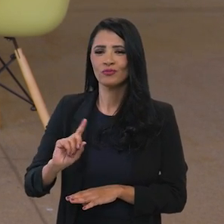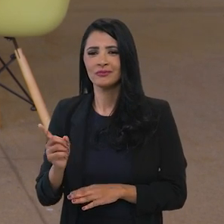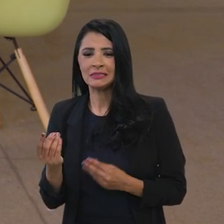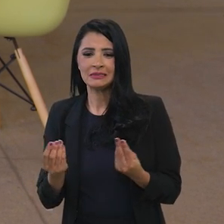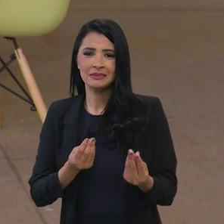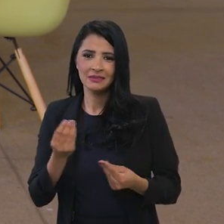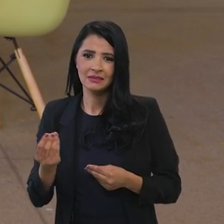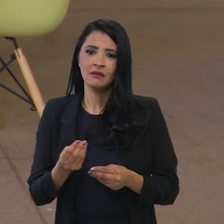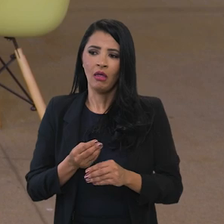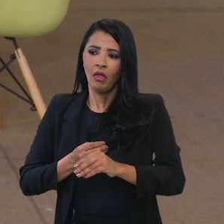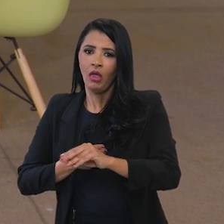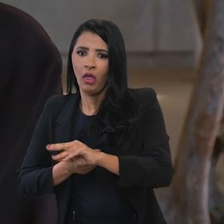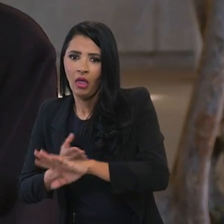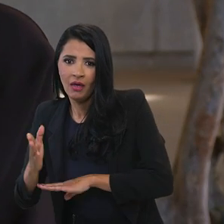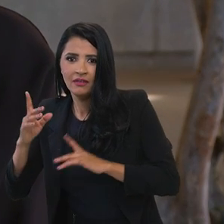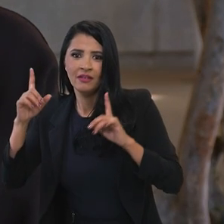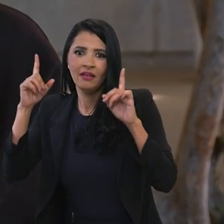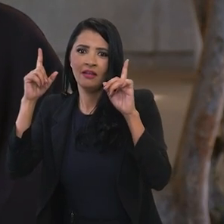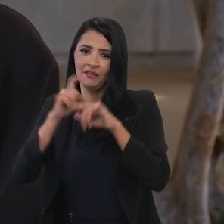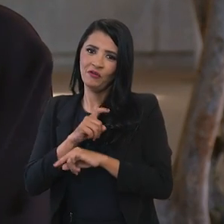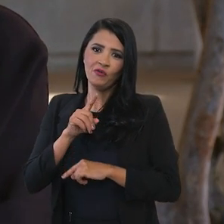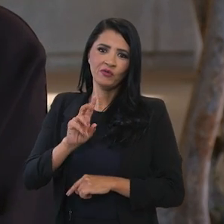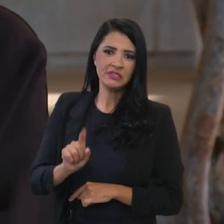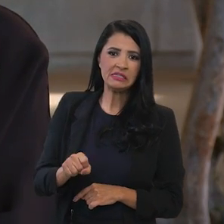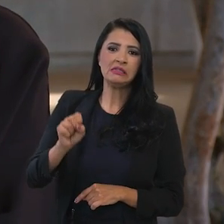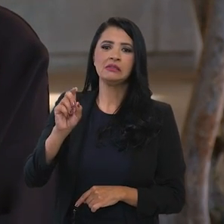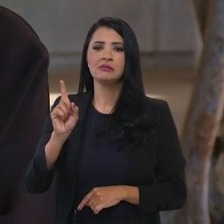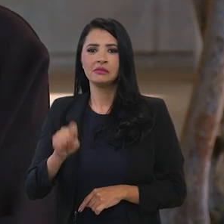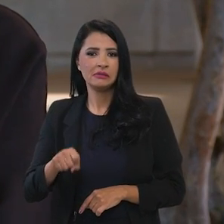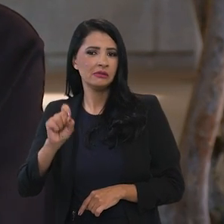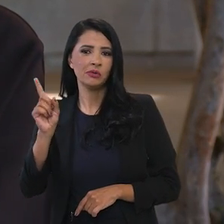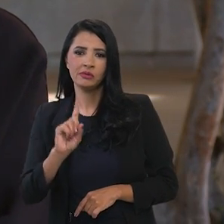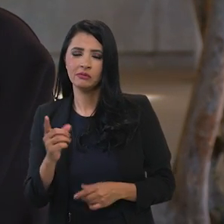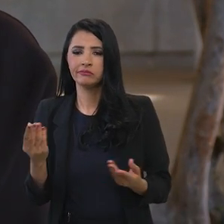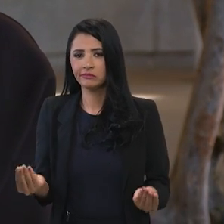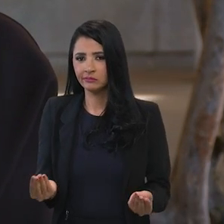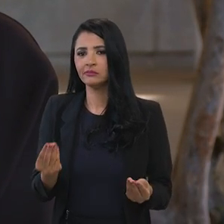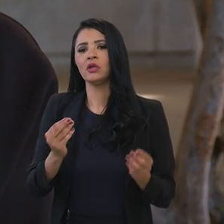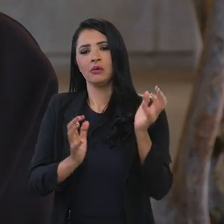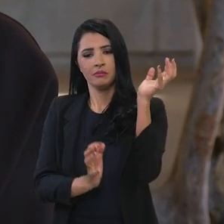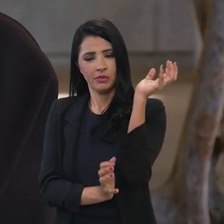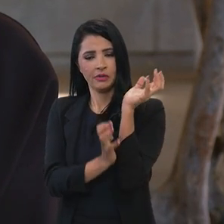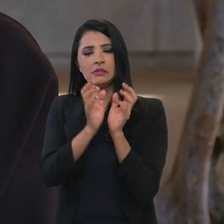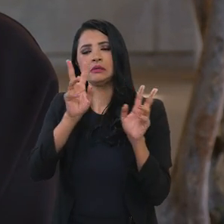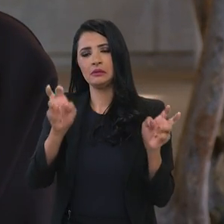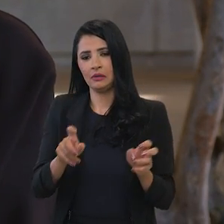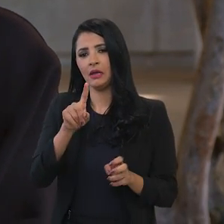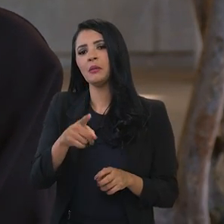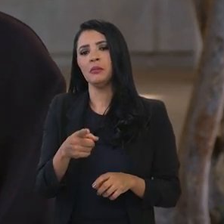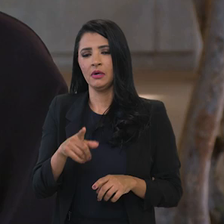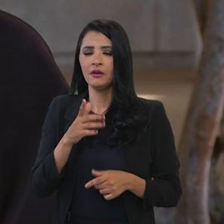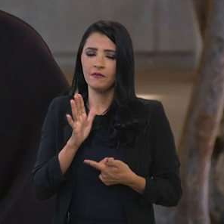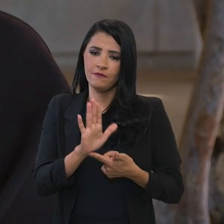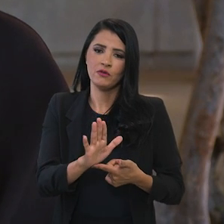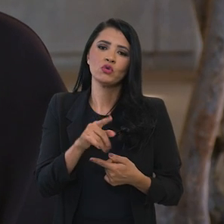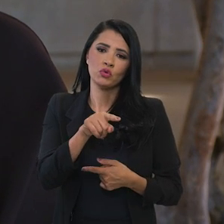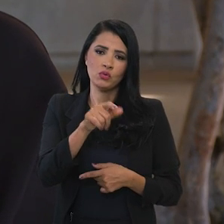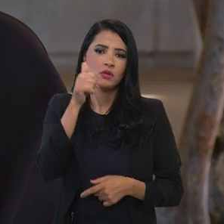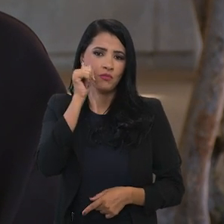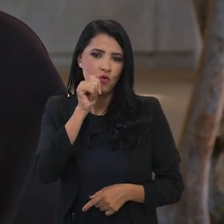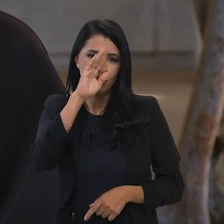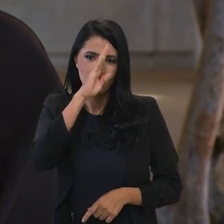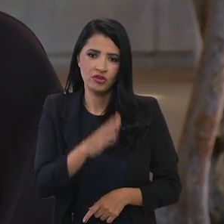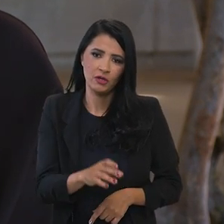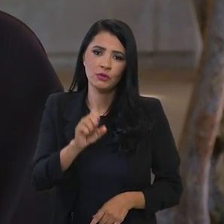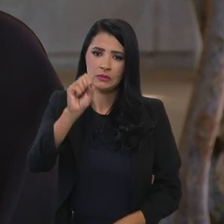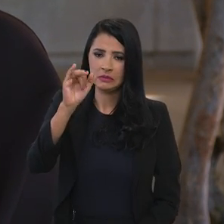desbravar esse universo sim ou não e aí tratar de burocracia é algo que beneficia indiretamente as mulheres mas tem mais é possível